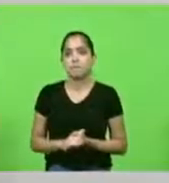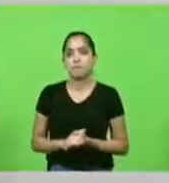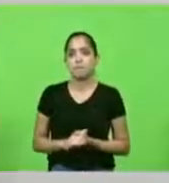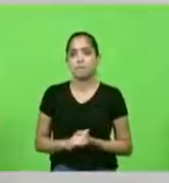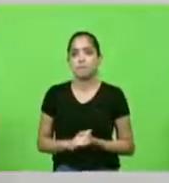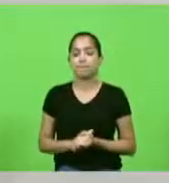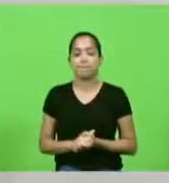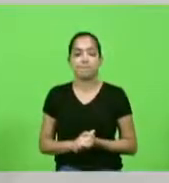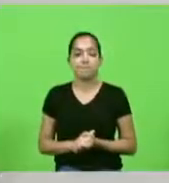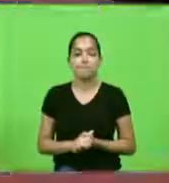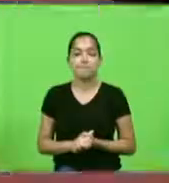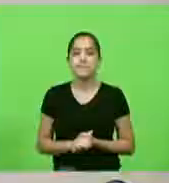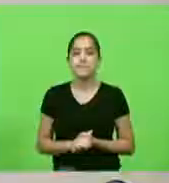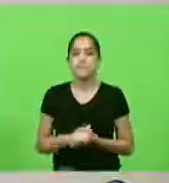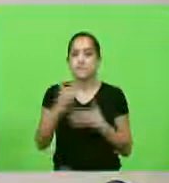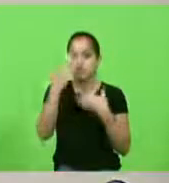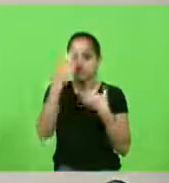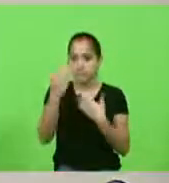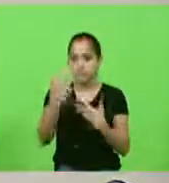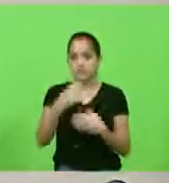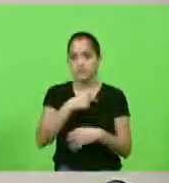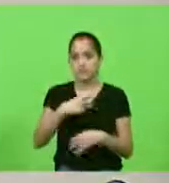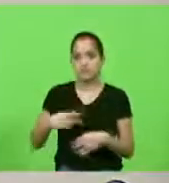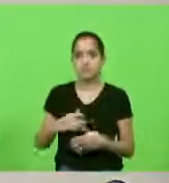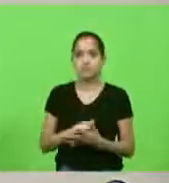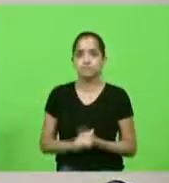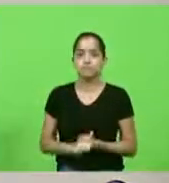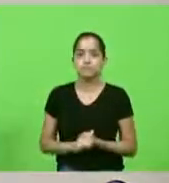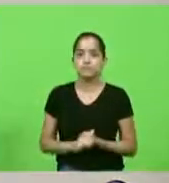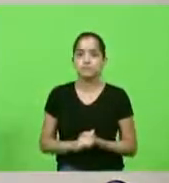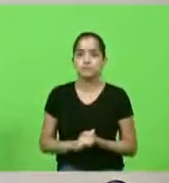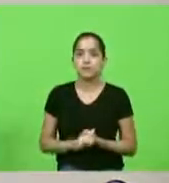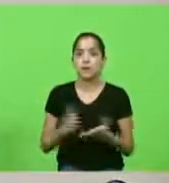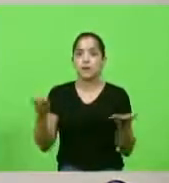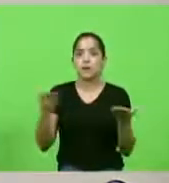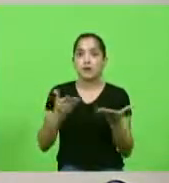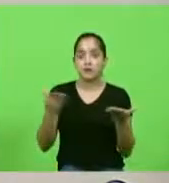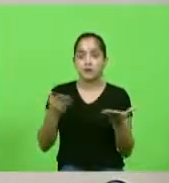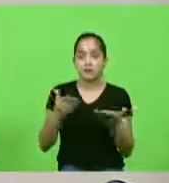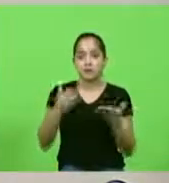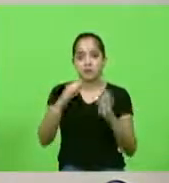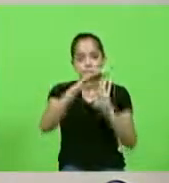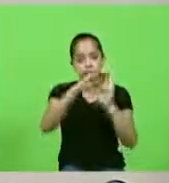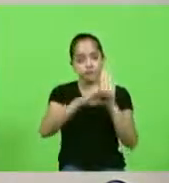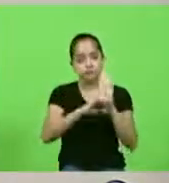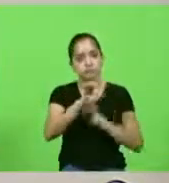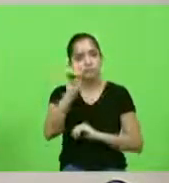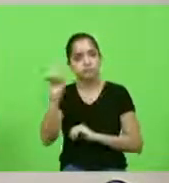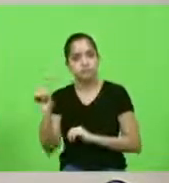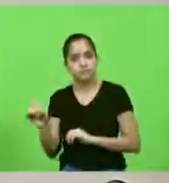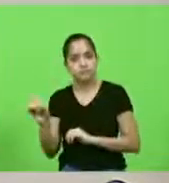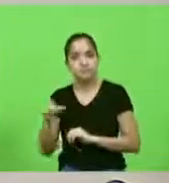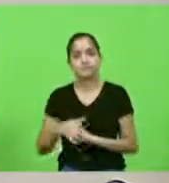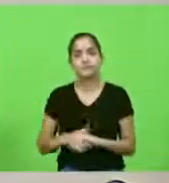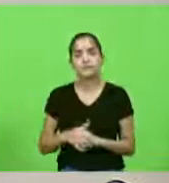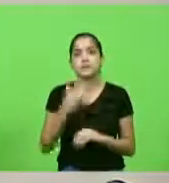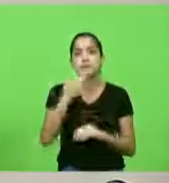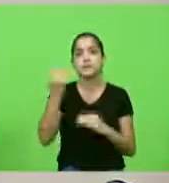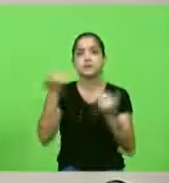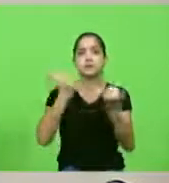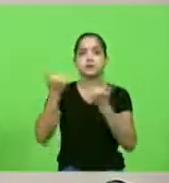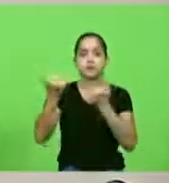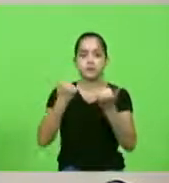obrigado deputado Fabiano passaremos agora a ordem do dia pedido de informação